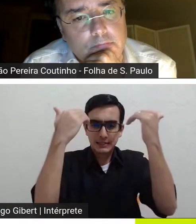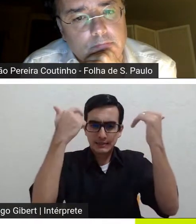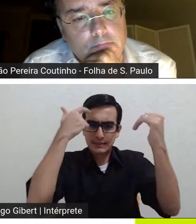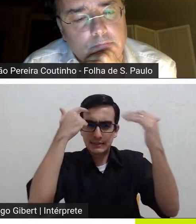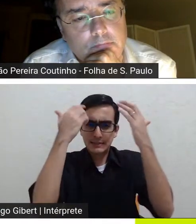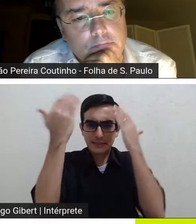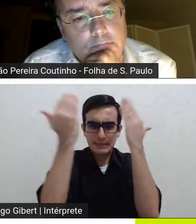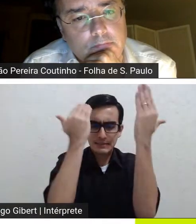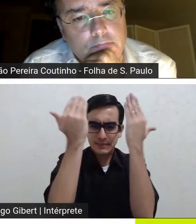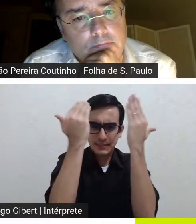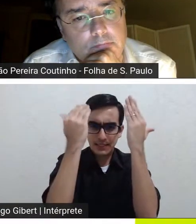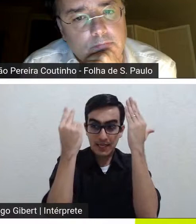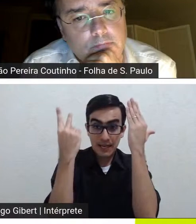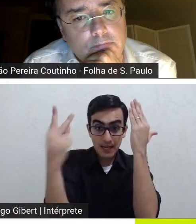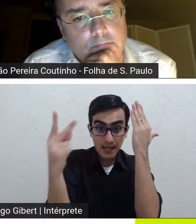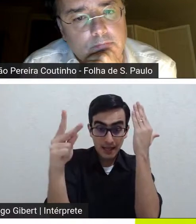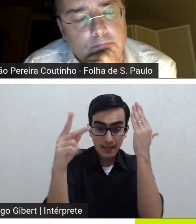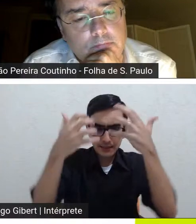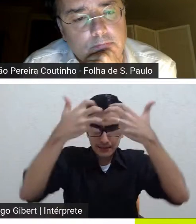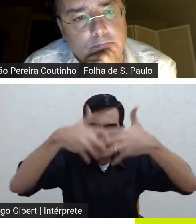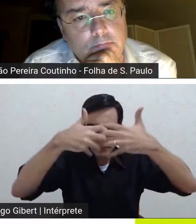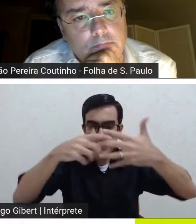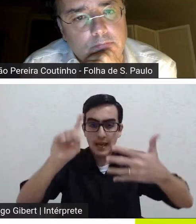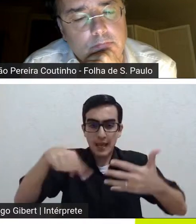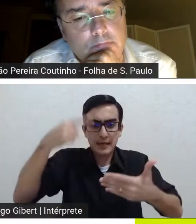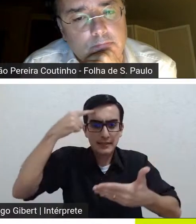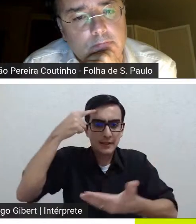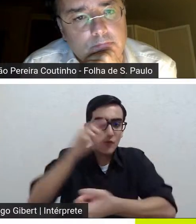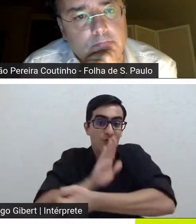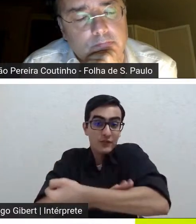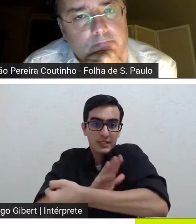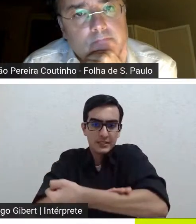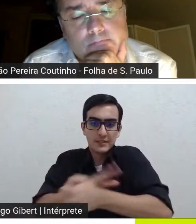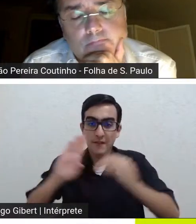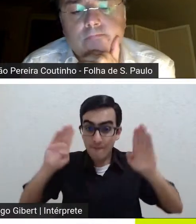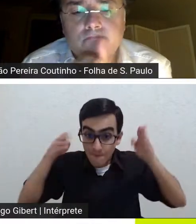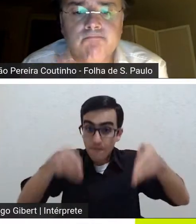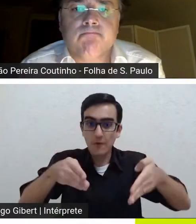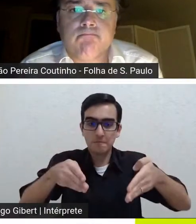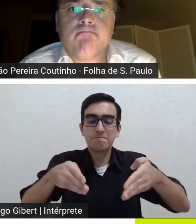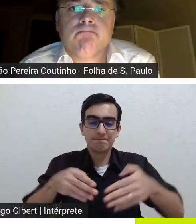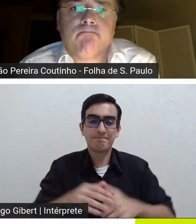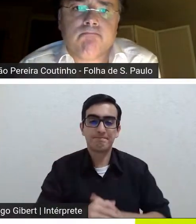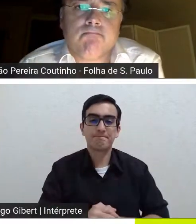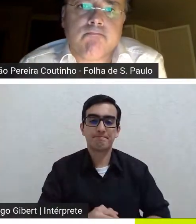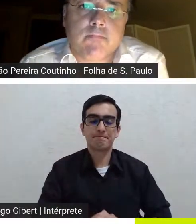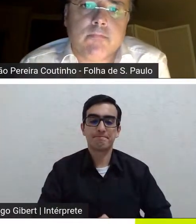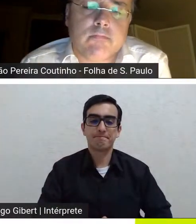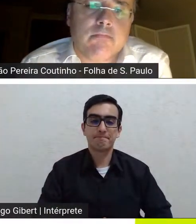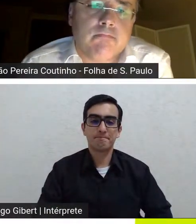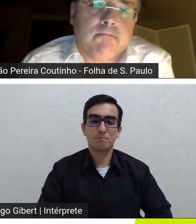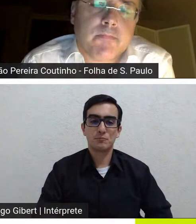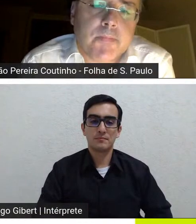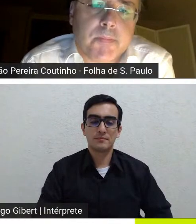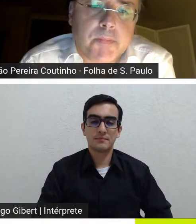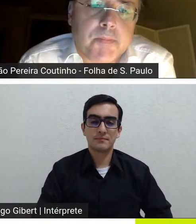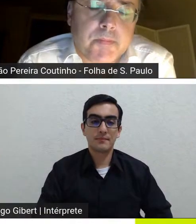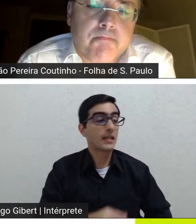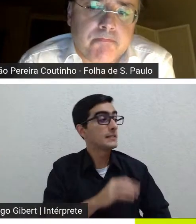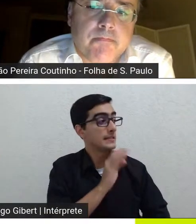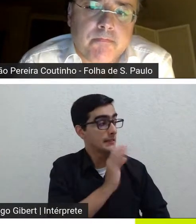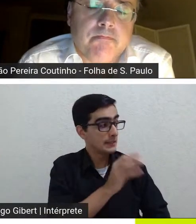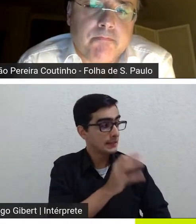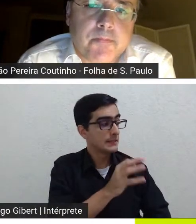impulsiona isso é o ato compulsivo também né sim verdade bem